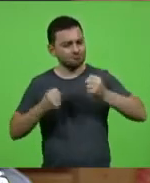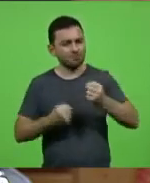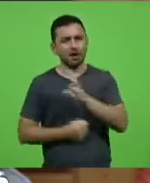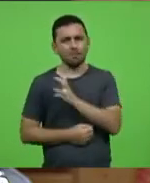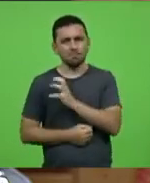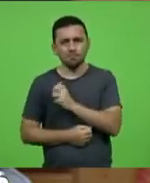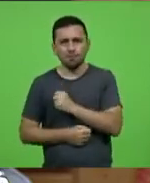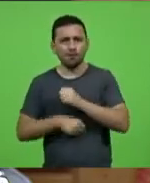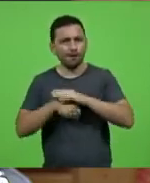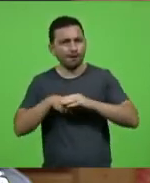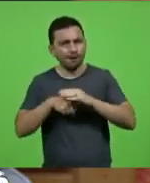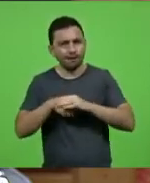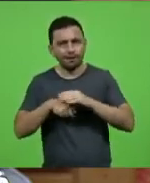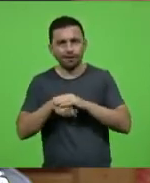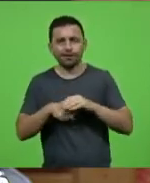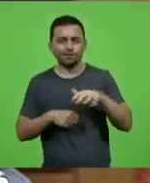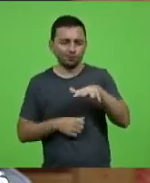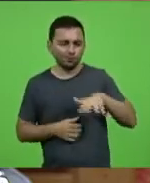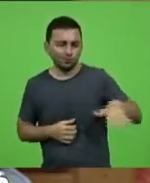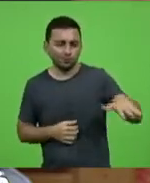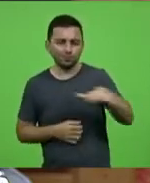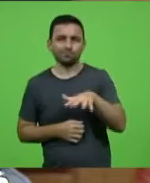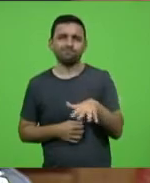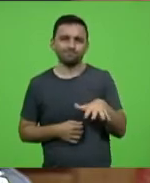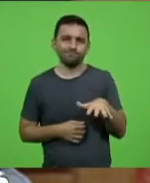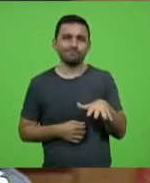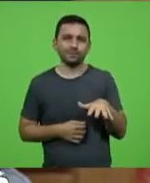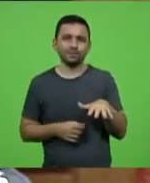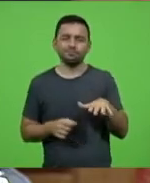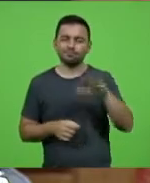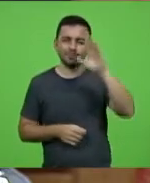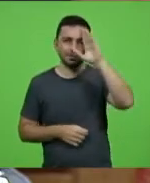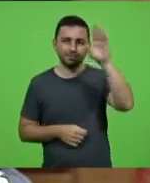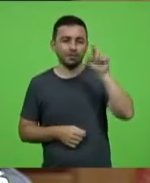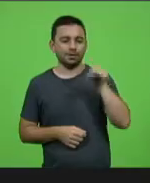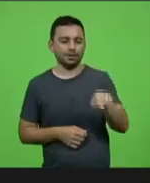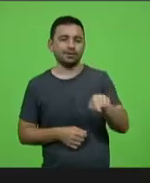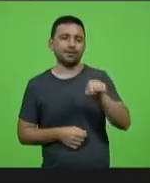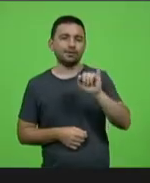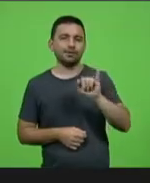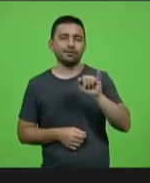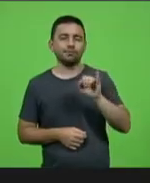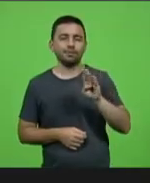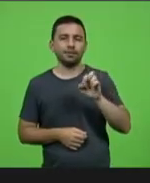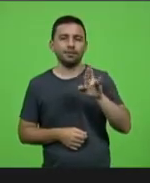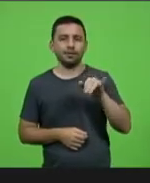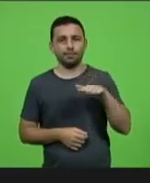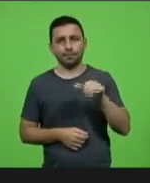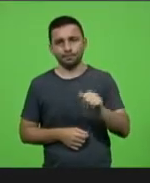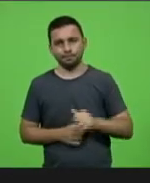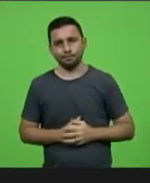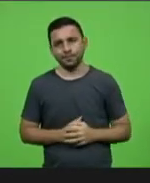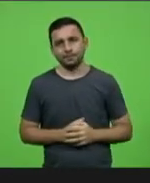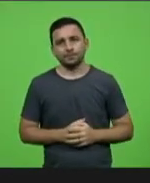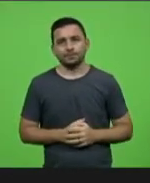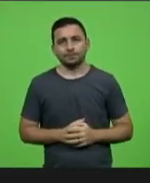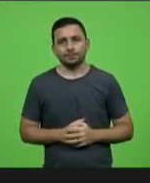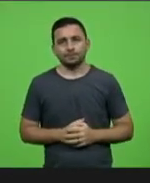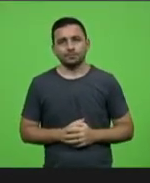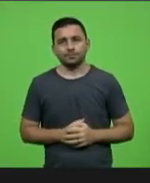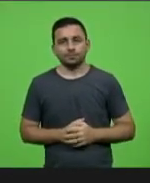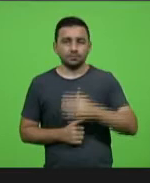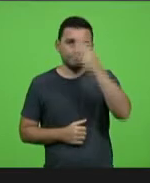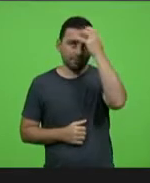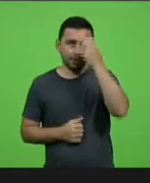e dedicação pelo Alto Vale e, principalmente, por Ibirama. Obrigado, deputado Maurício. Presidente, o deputado Ismael gostaria de